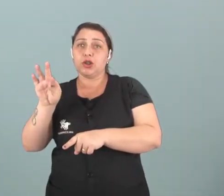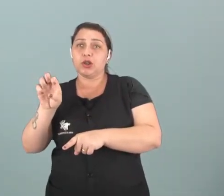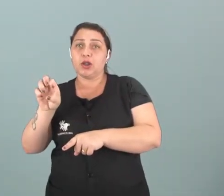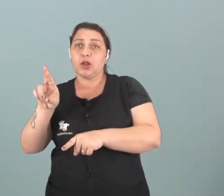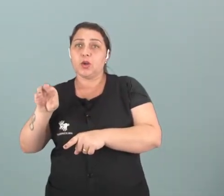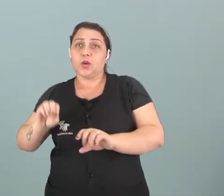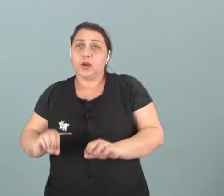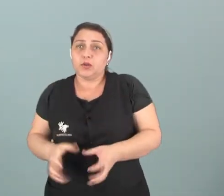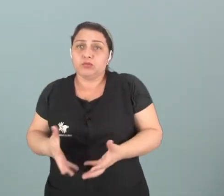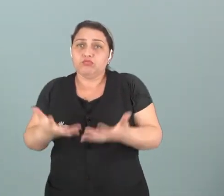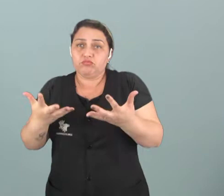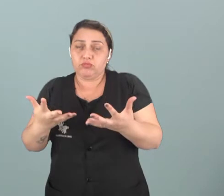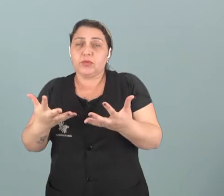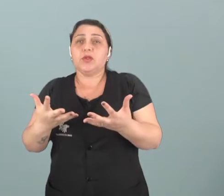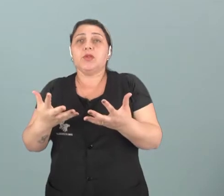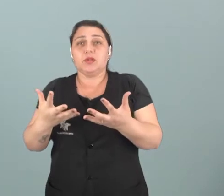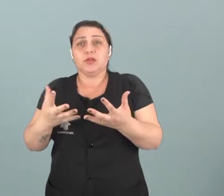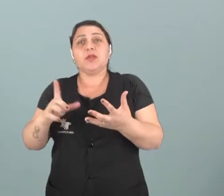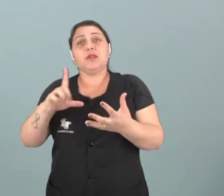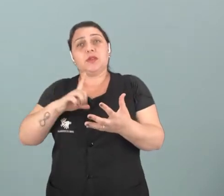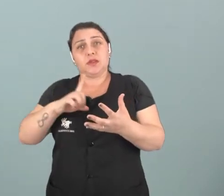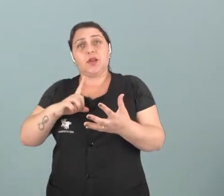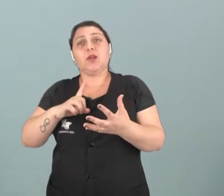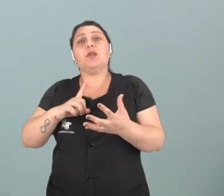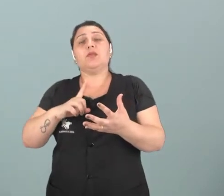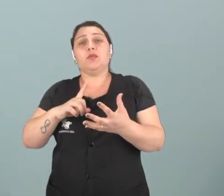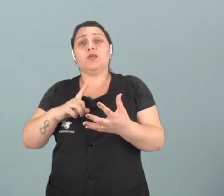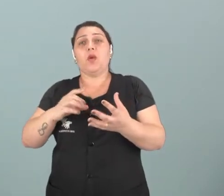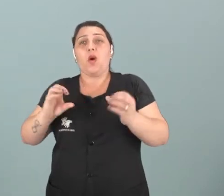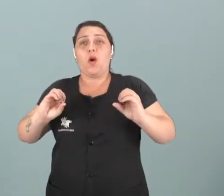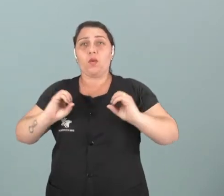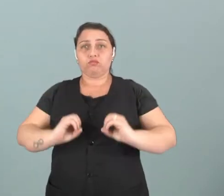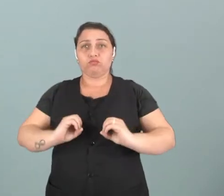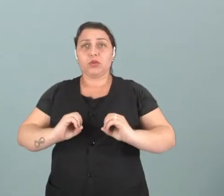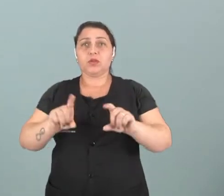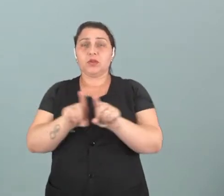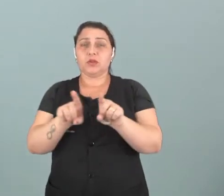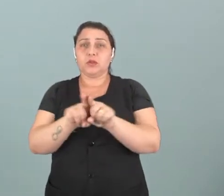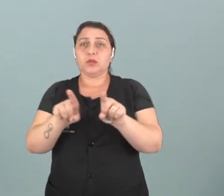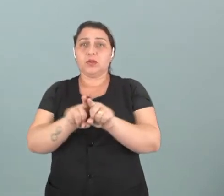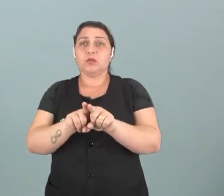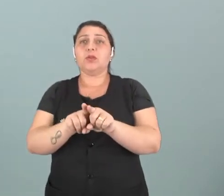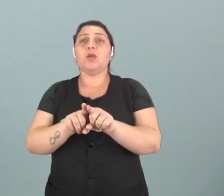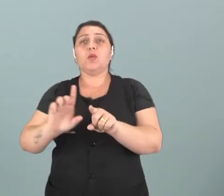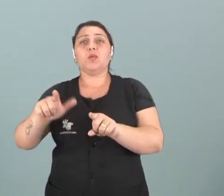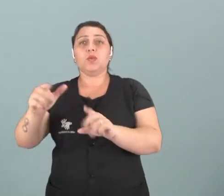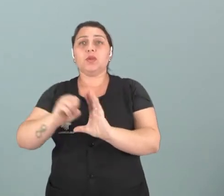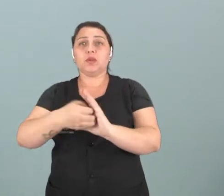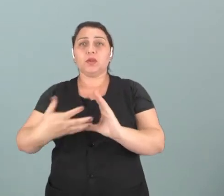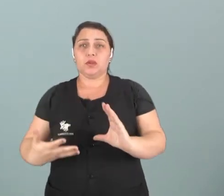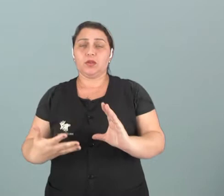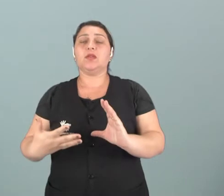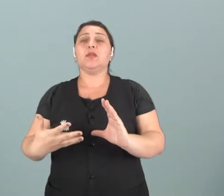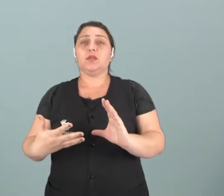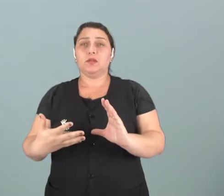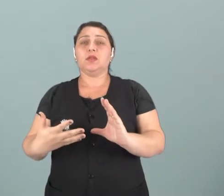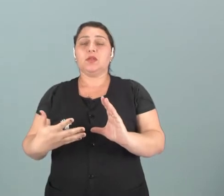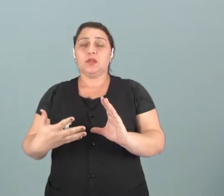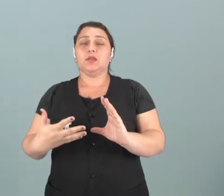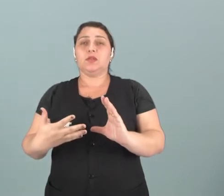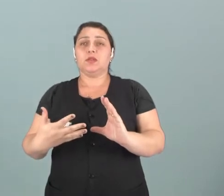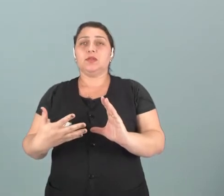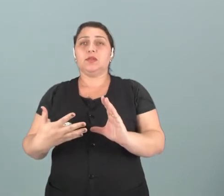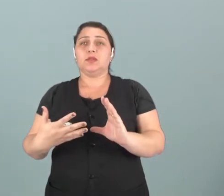ovócitos, eles sofram uma maturação no ovário, como também vão estar relacionados com outras características secundárias